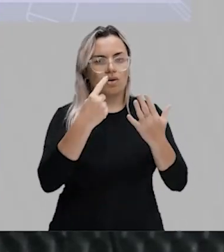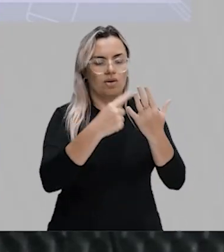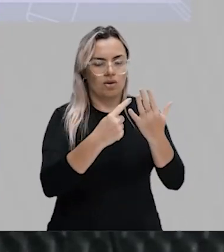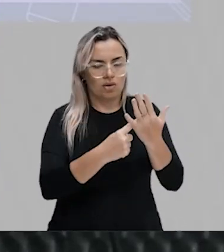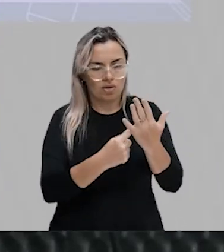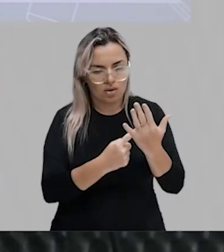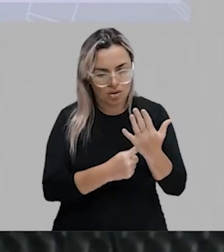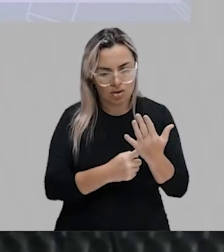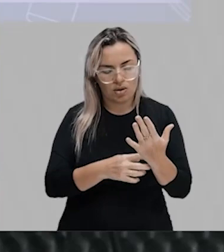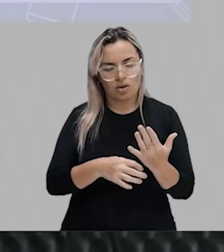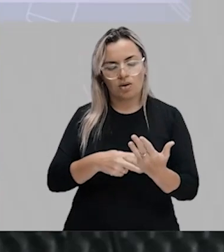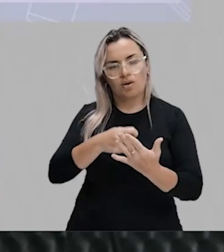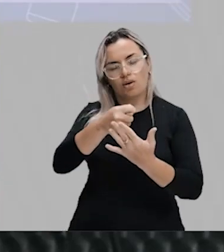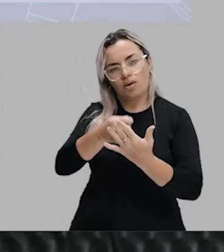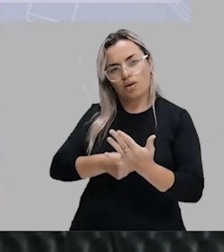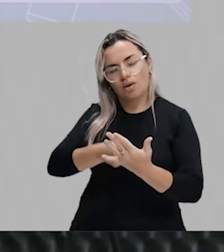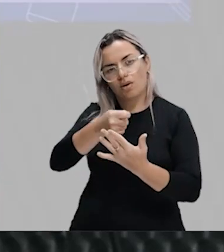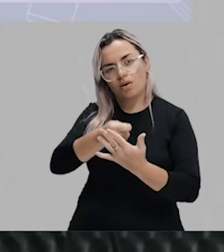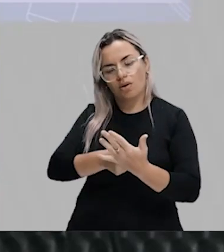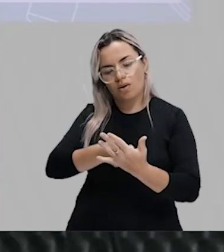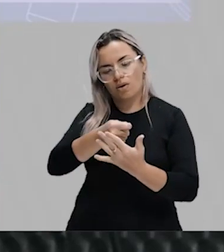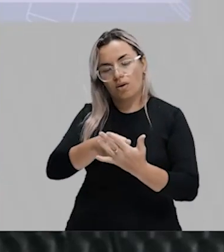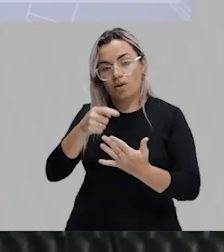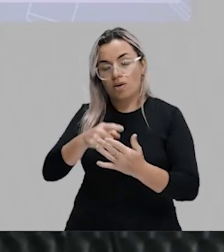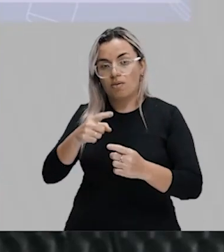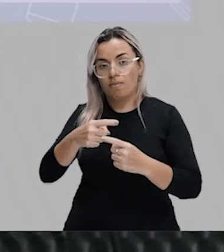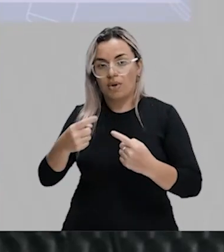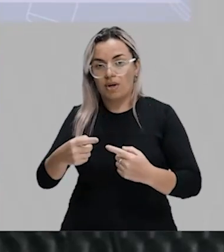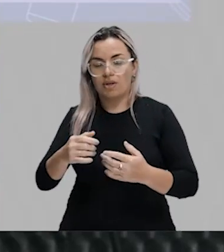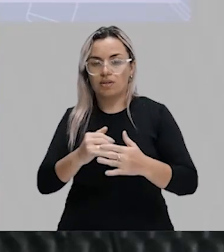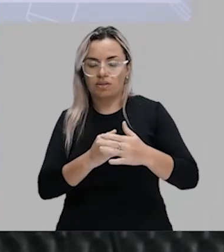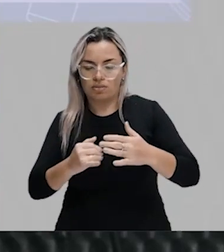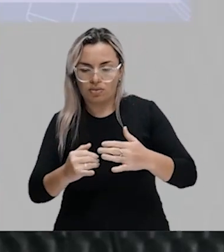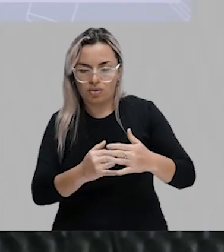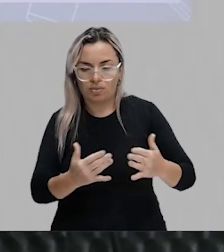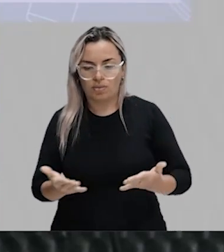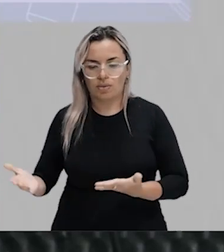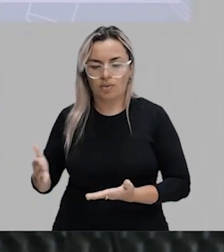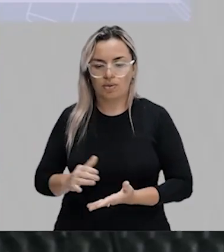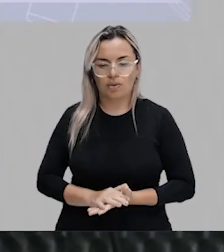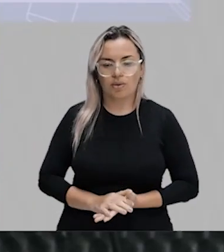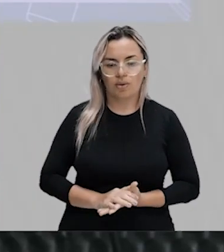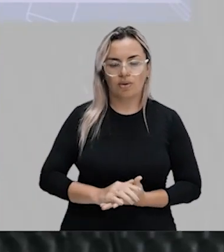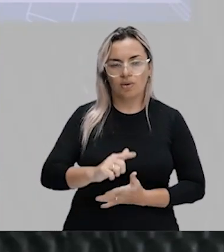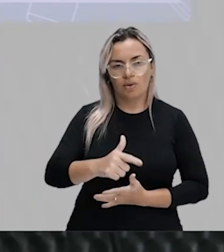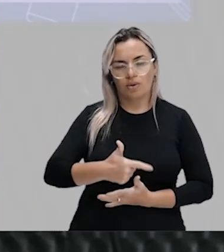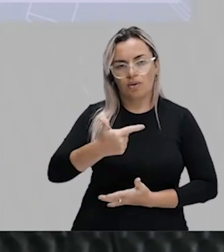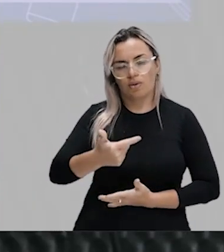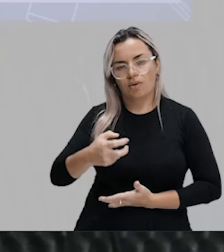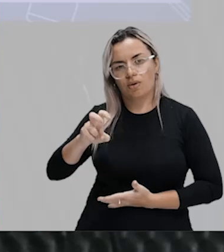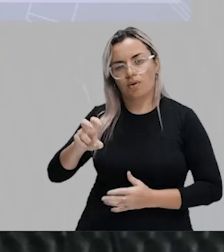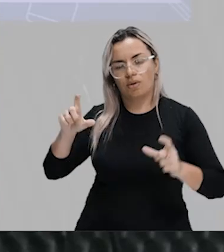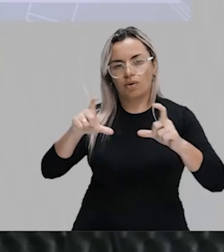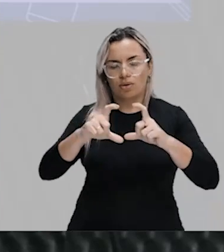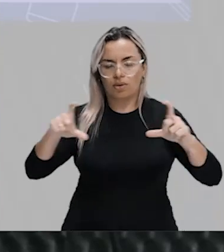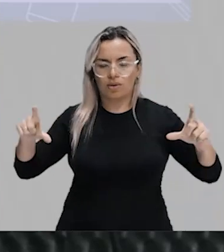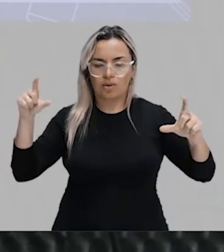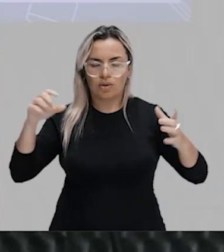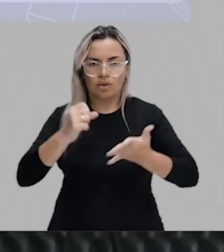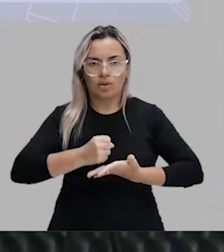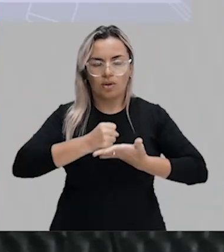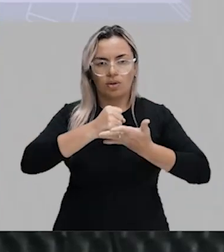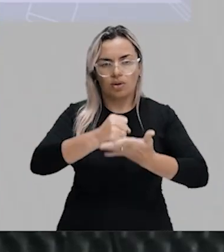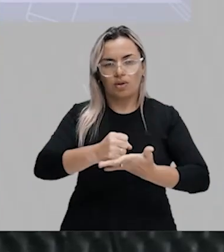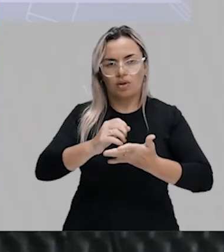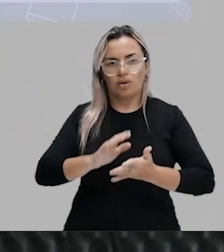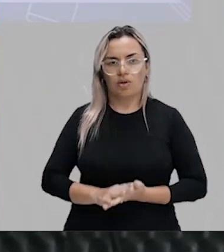Você vai aprender também. Mas de maneira mais informal. E essas 25 expressões. Vão ajudar